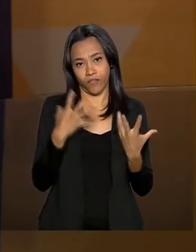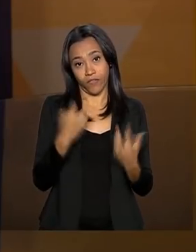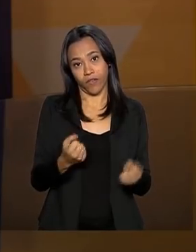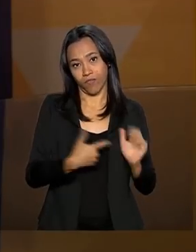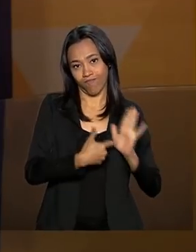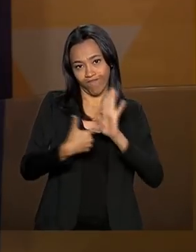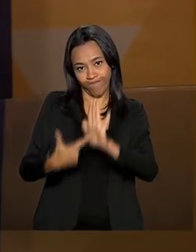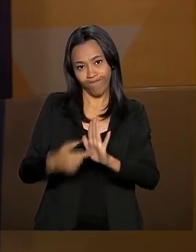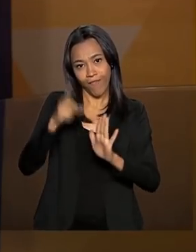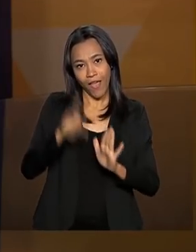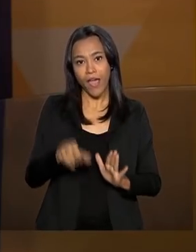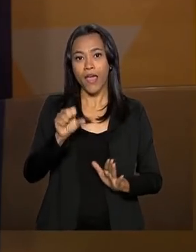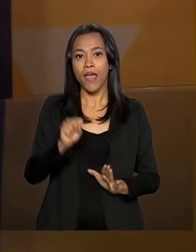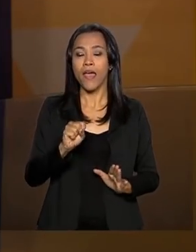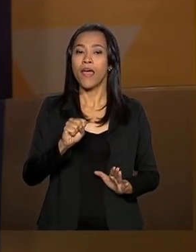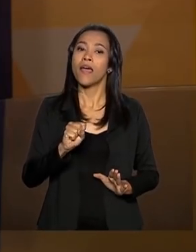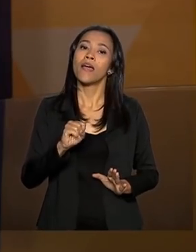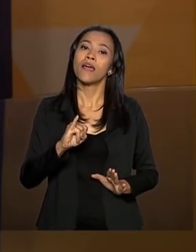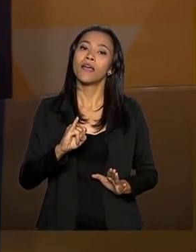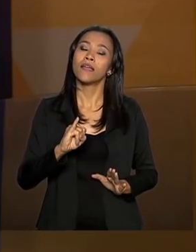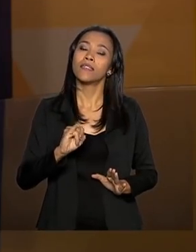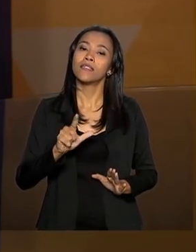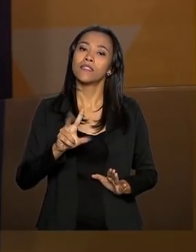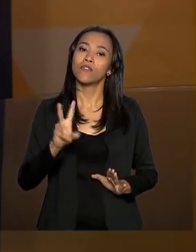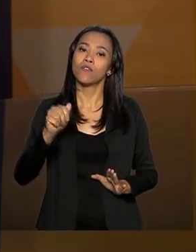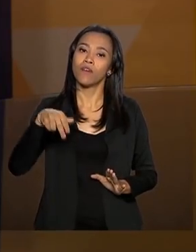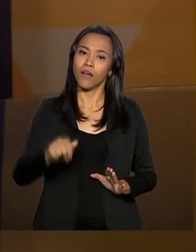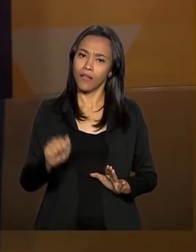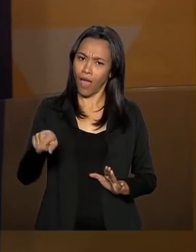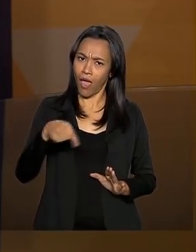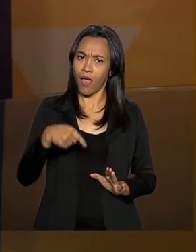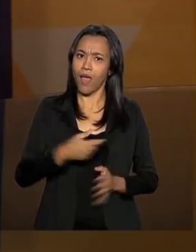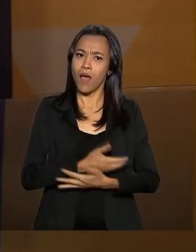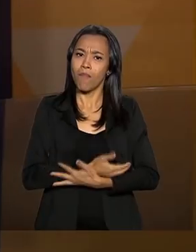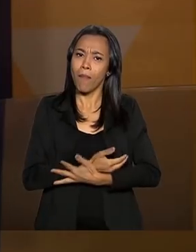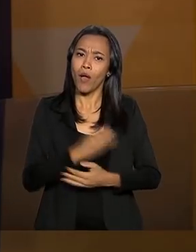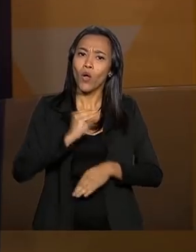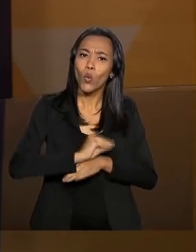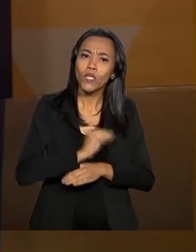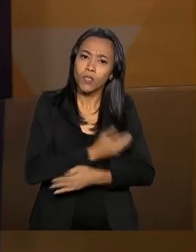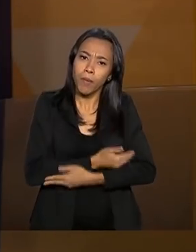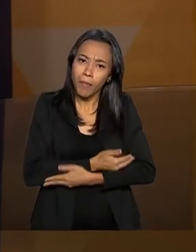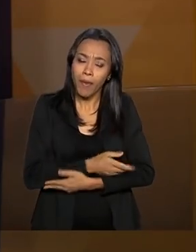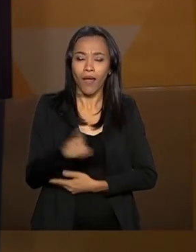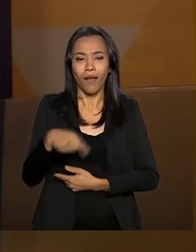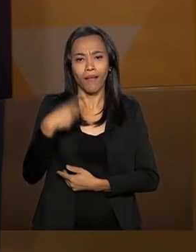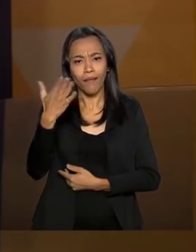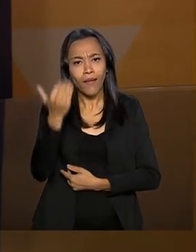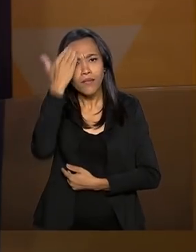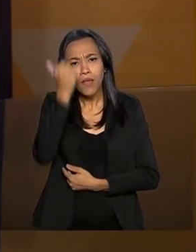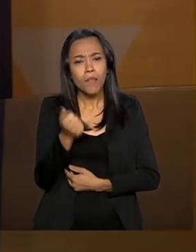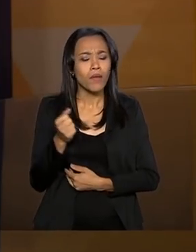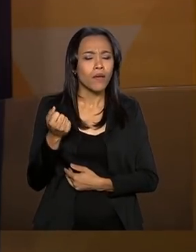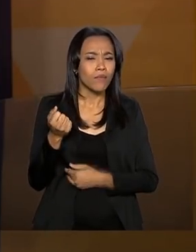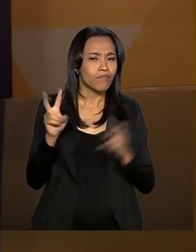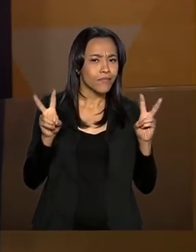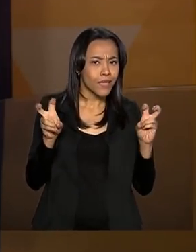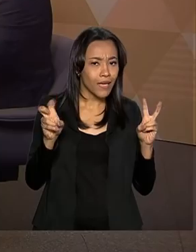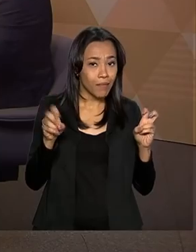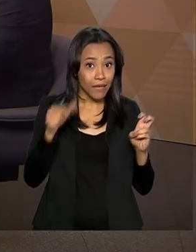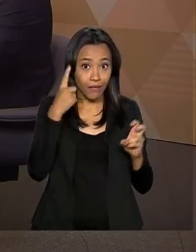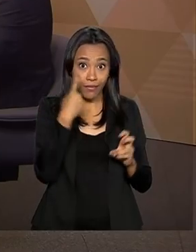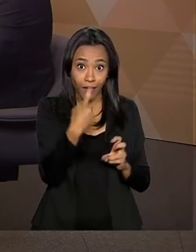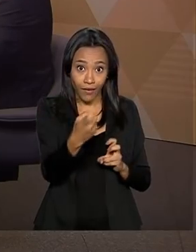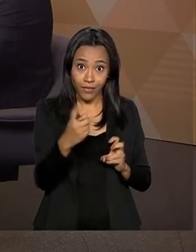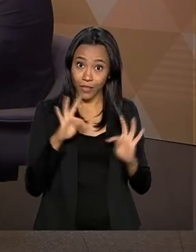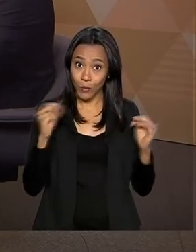é da Silvana Nascimento. Ela é babá e ela fala sobre um assunto que diz respeito e interessa a muitos brasileiros, a questão da